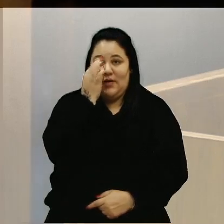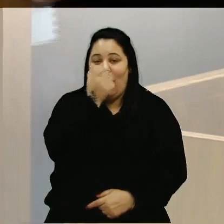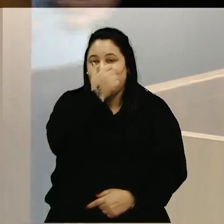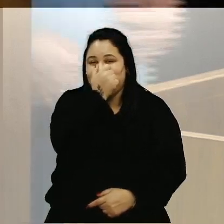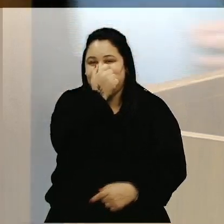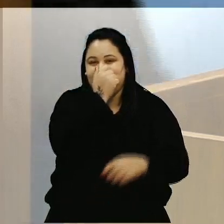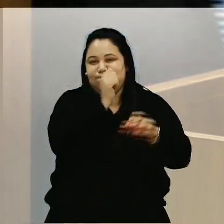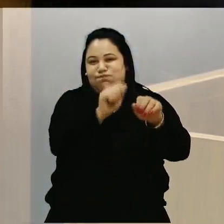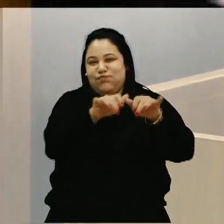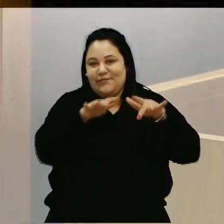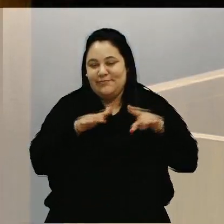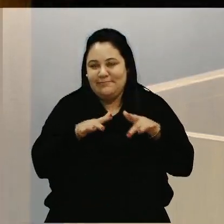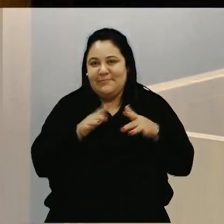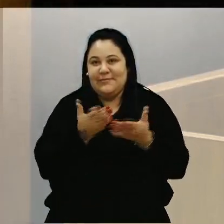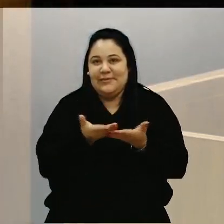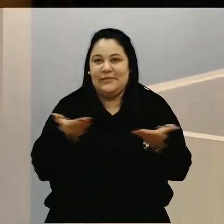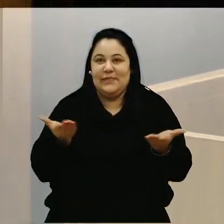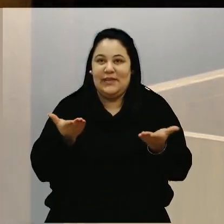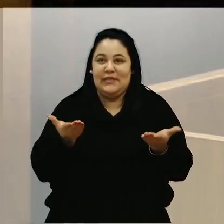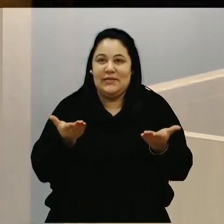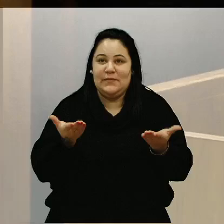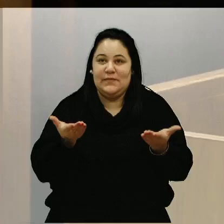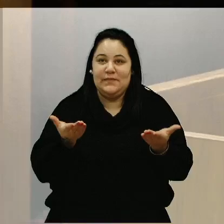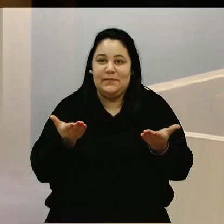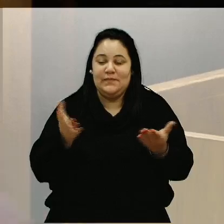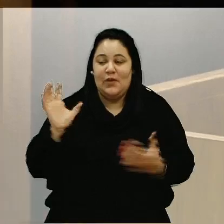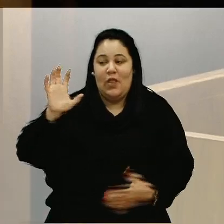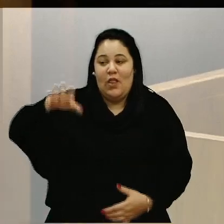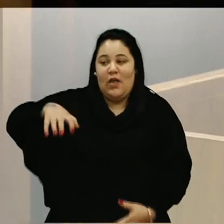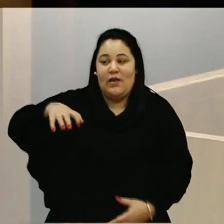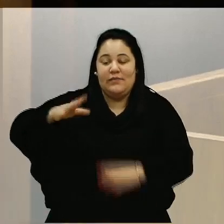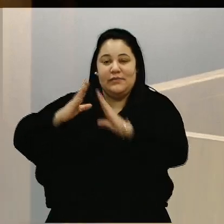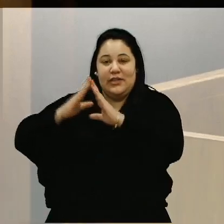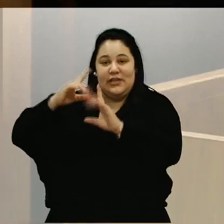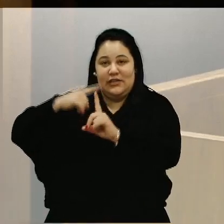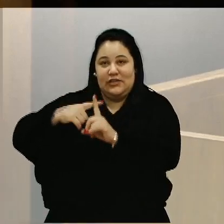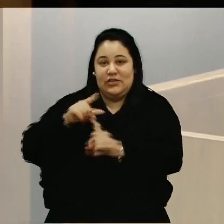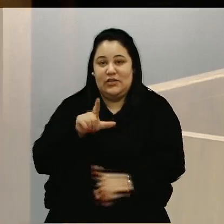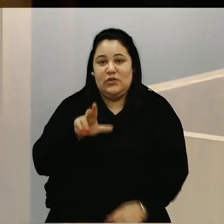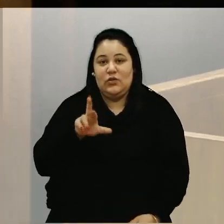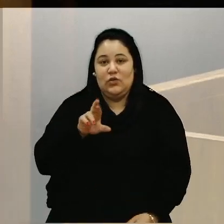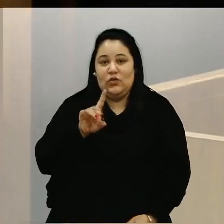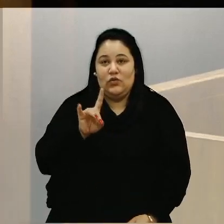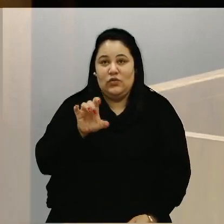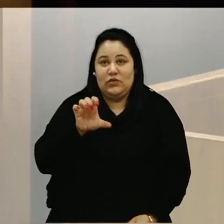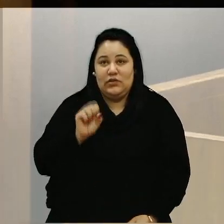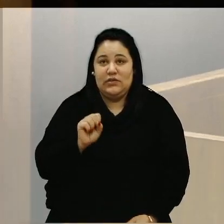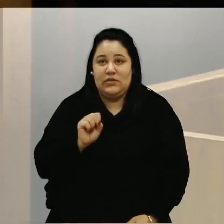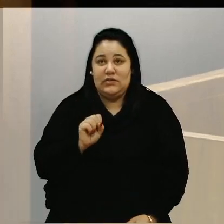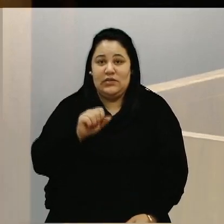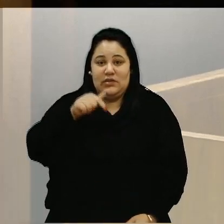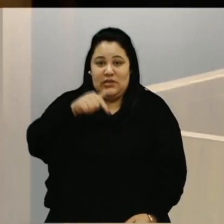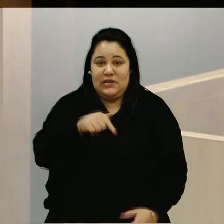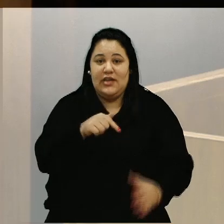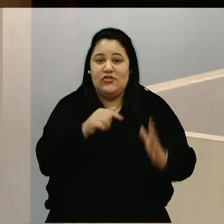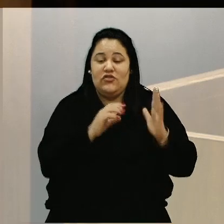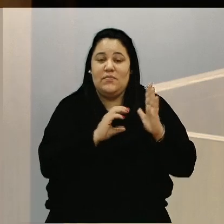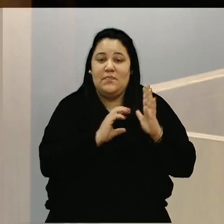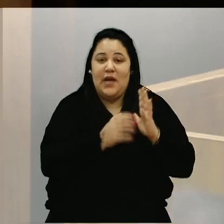espaço ali do salão da Igreja de Lourdes. Sete partidos já compõem essa coligação, já acreditam